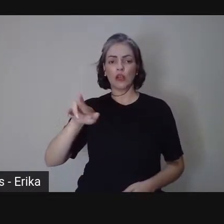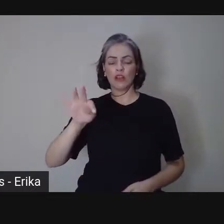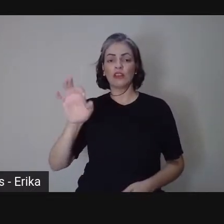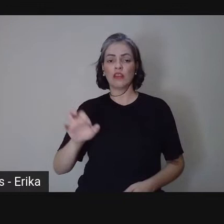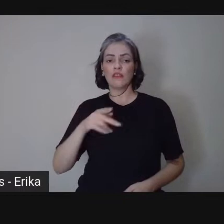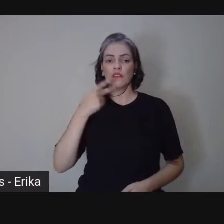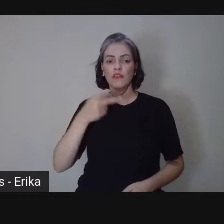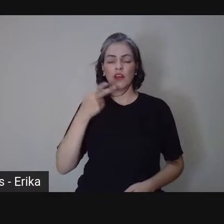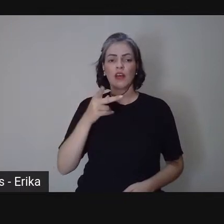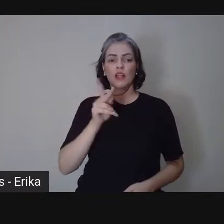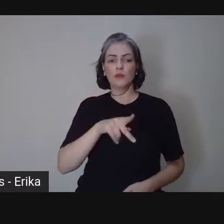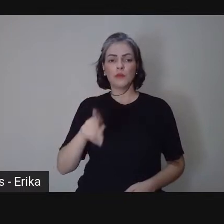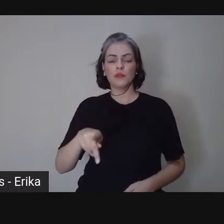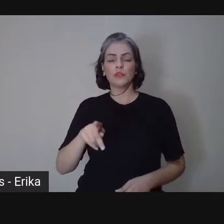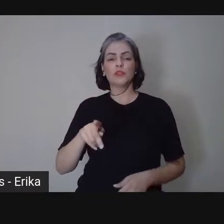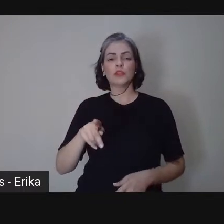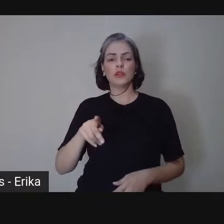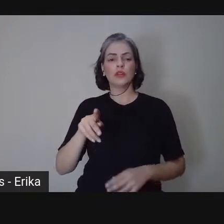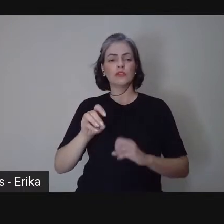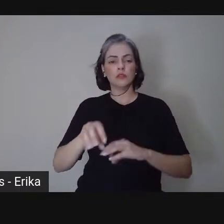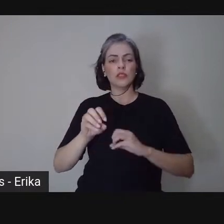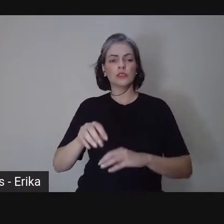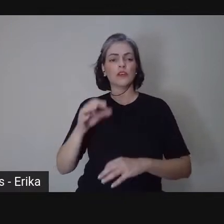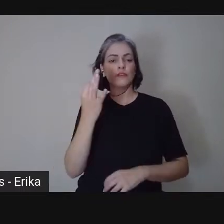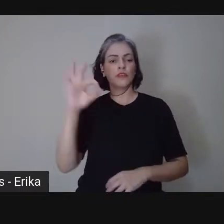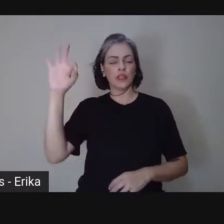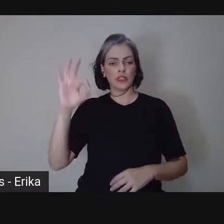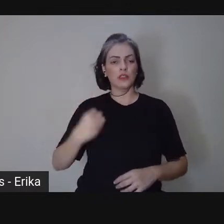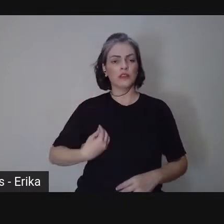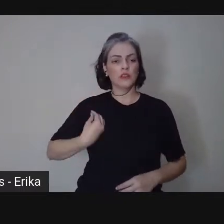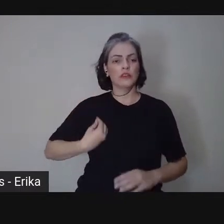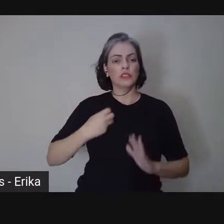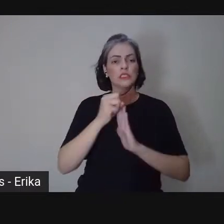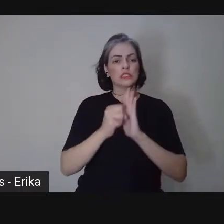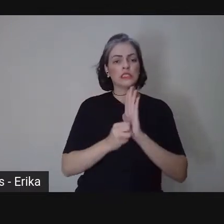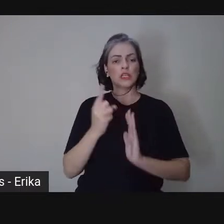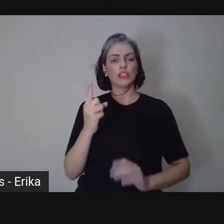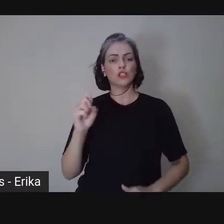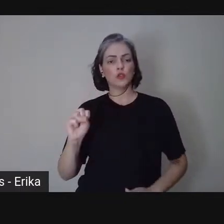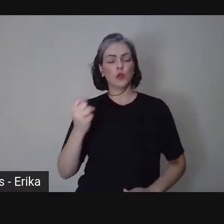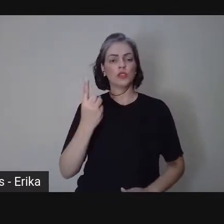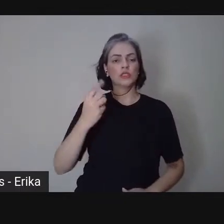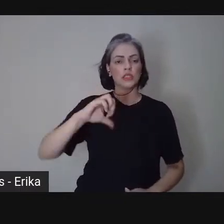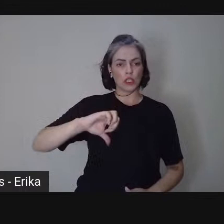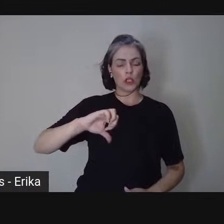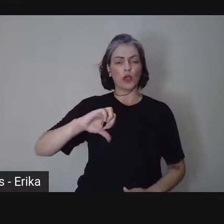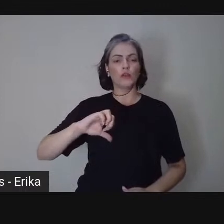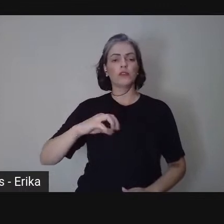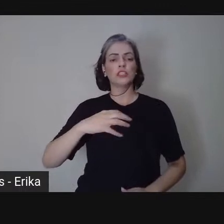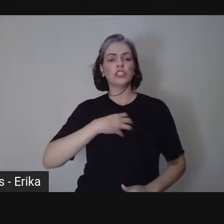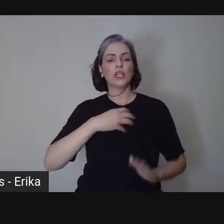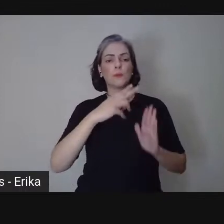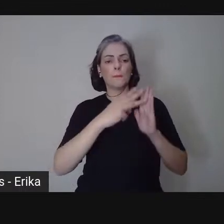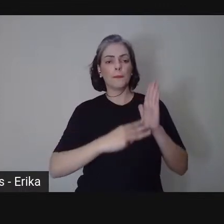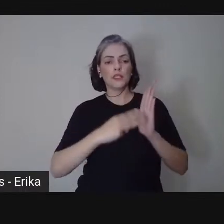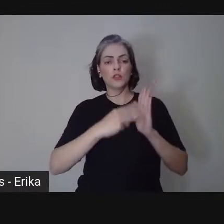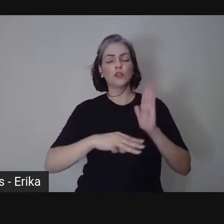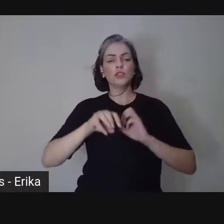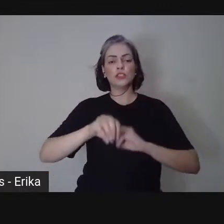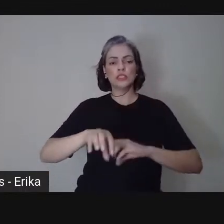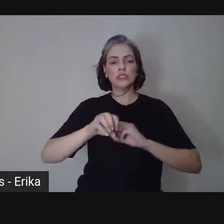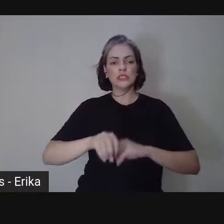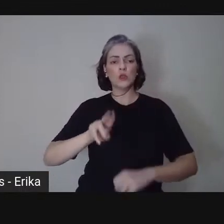um educador francês atuante no século XVIII e XIX e o seu método de ensino universal.